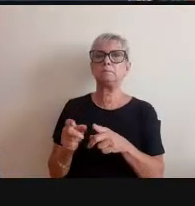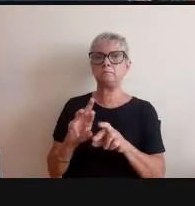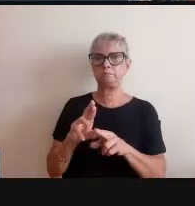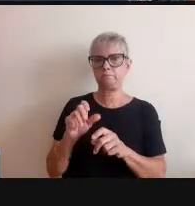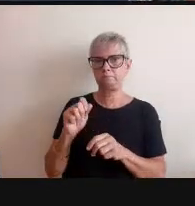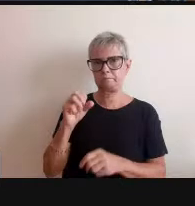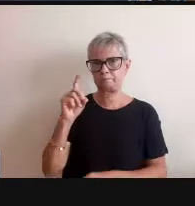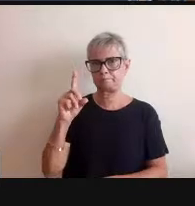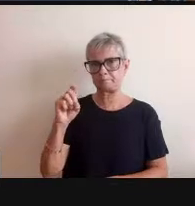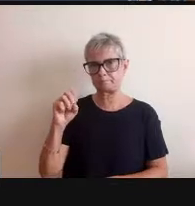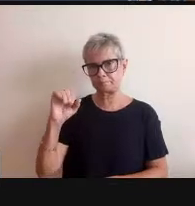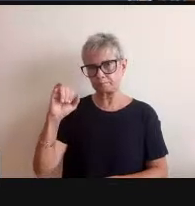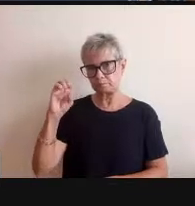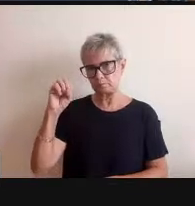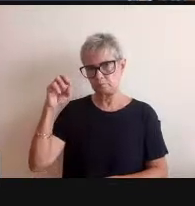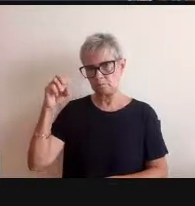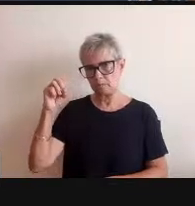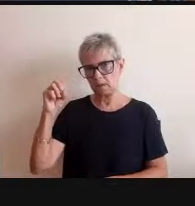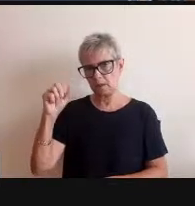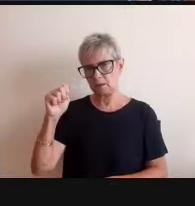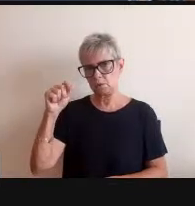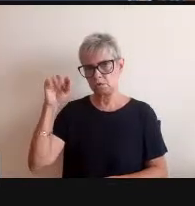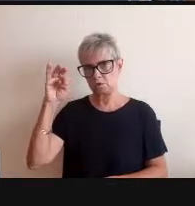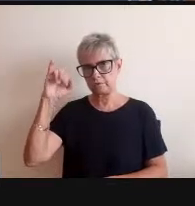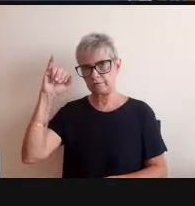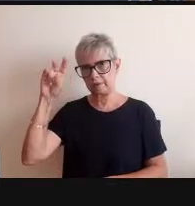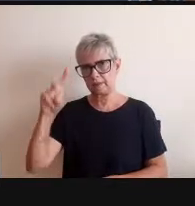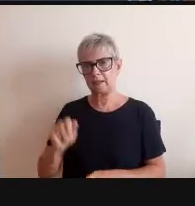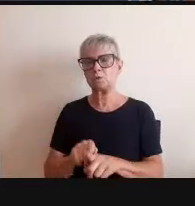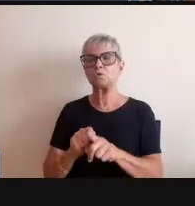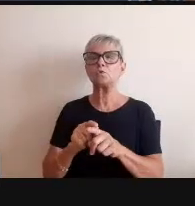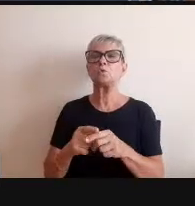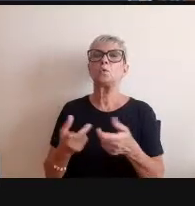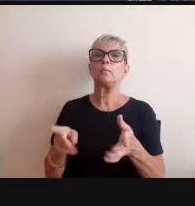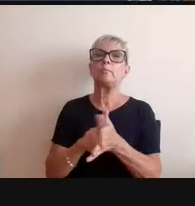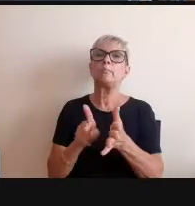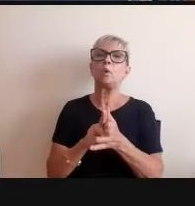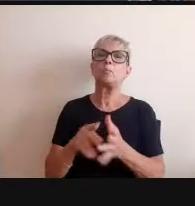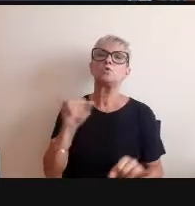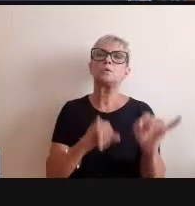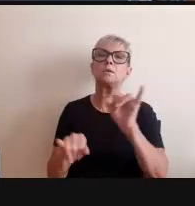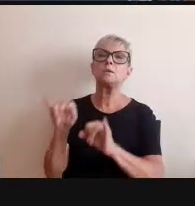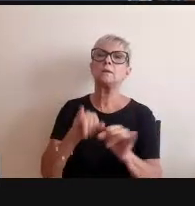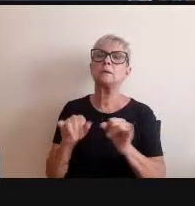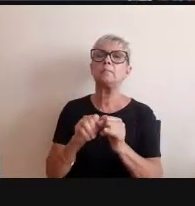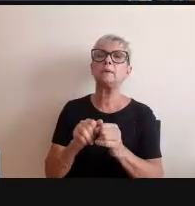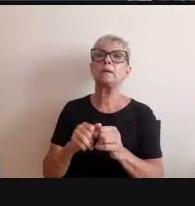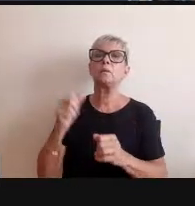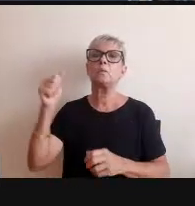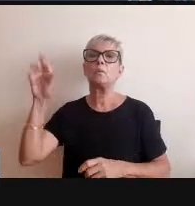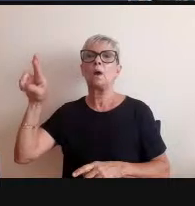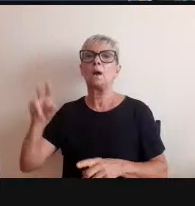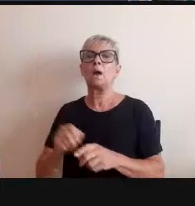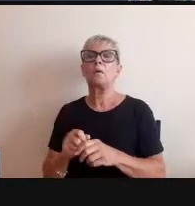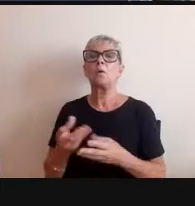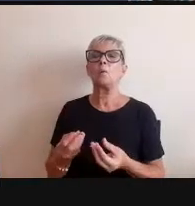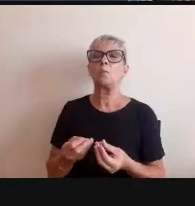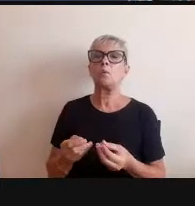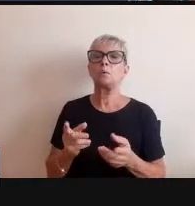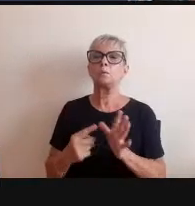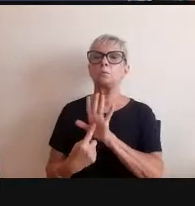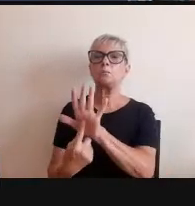do do do nível de plutônio na atmosfera e isso aí é que determina as